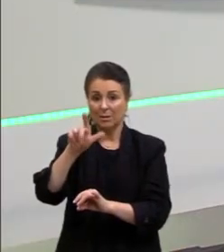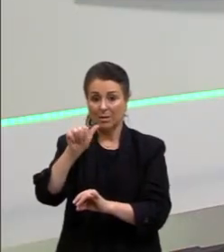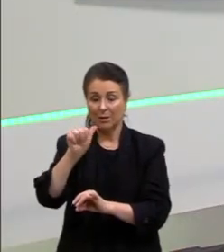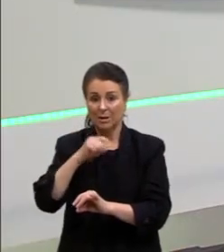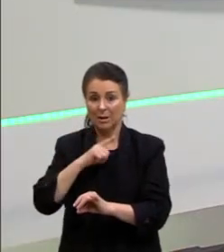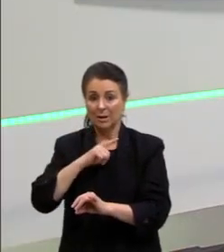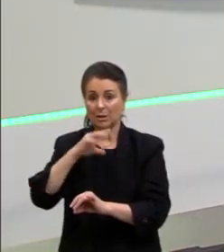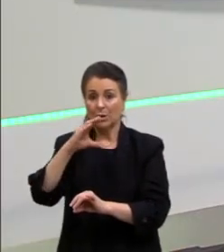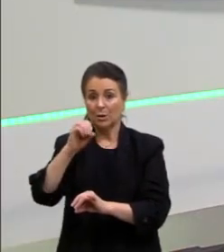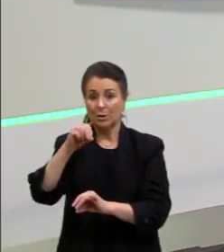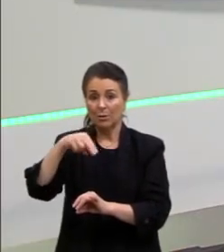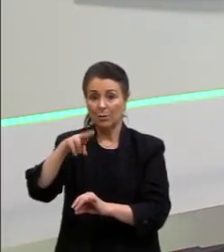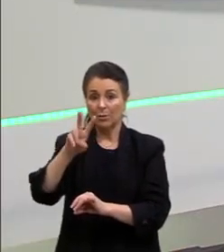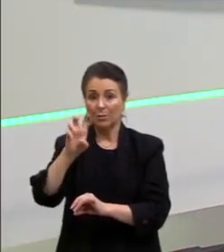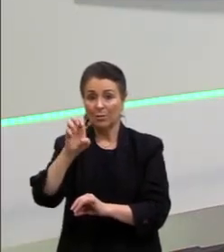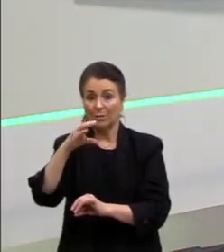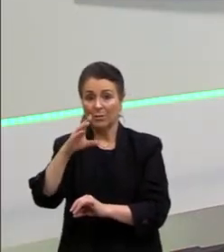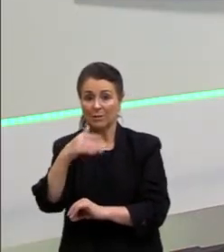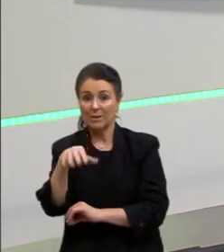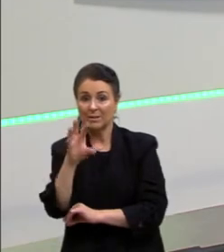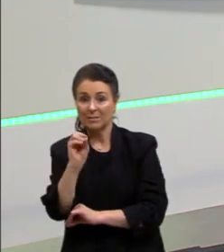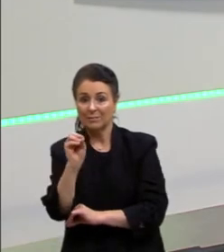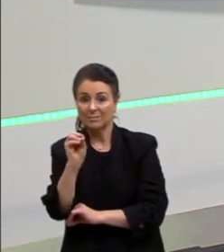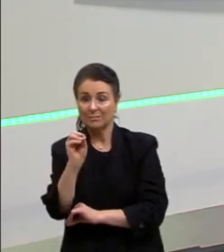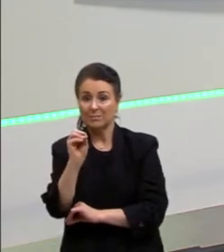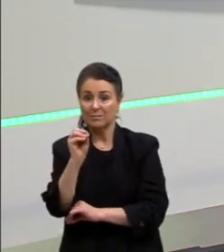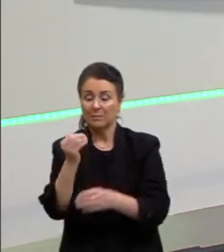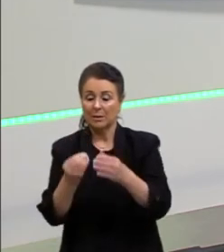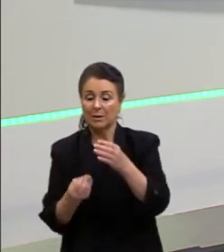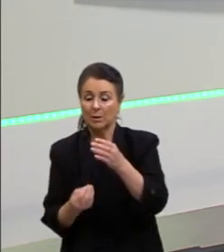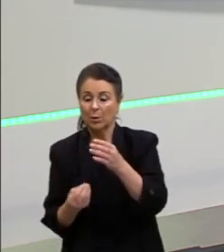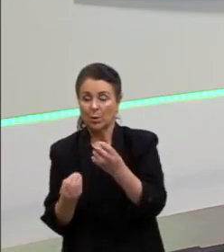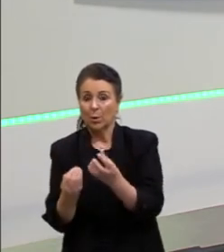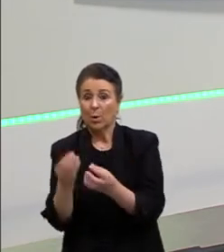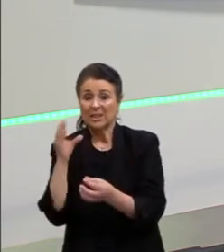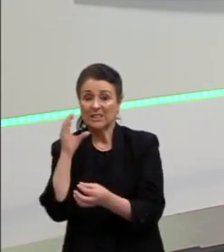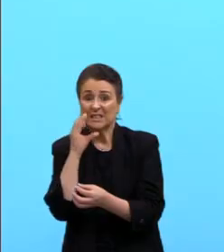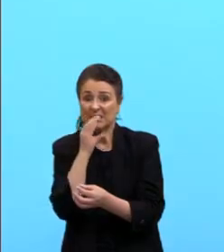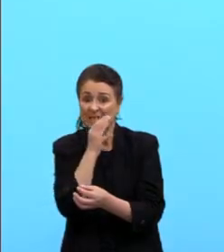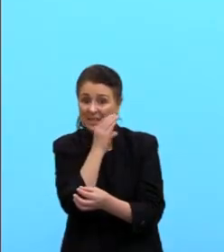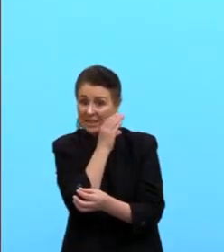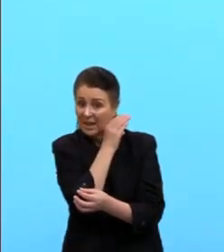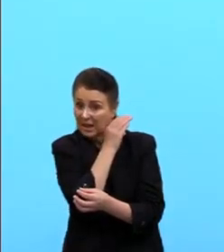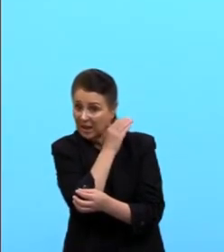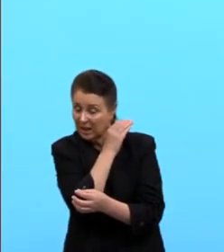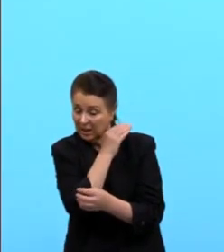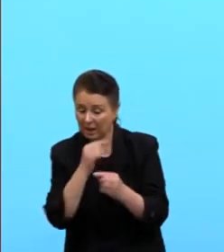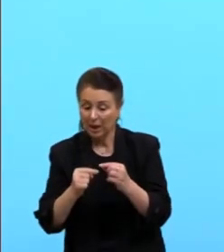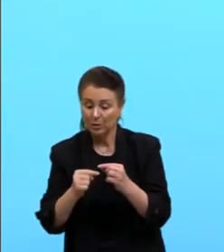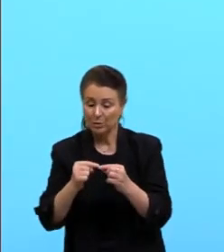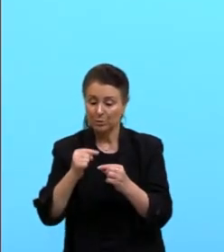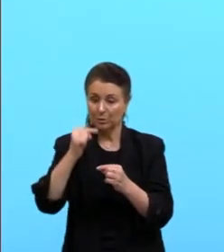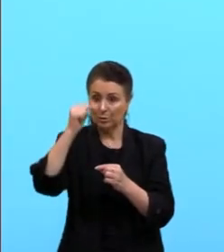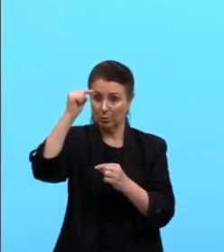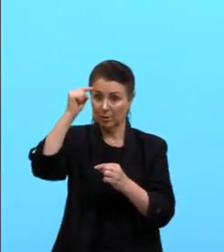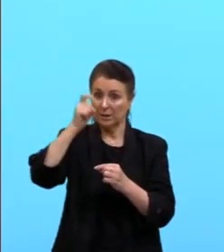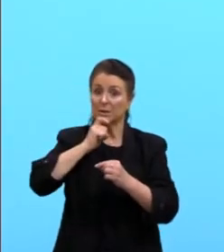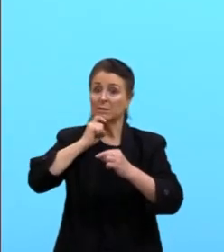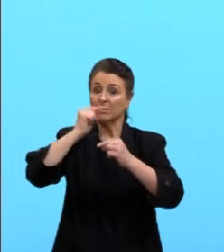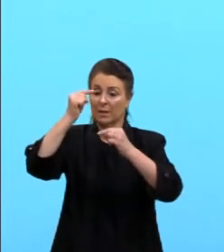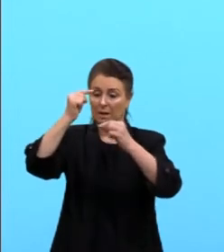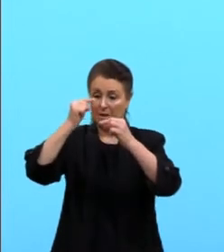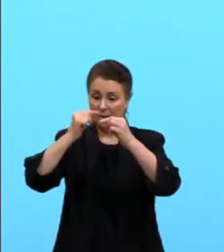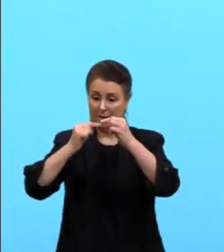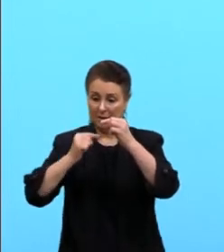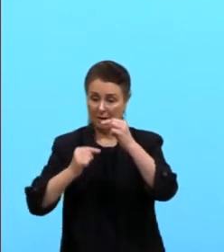Grosso modo, lembra que eu falei pra vocês, esquenta, sobe, esfria, desce, tá? Esquenta, sobe, esfria, desce, Então,